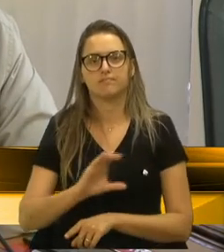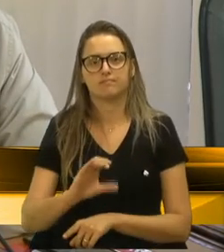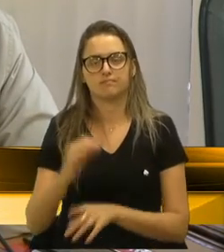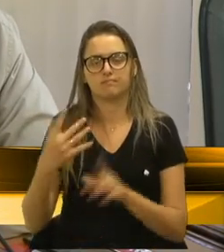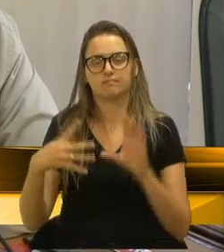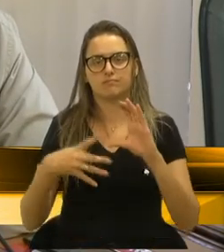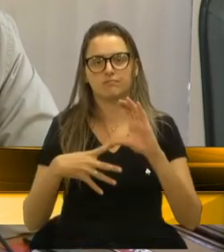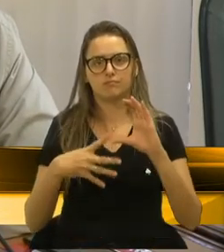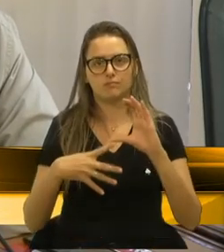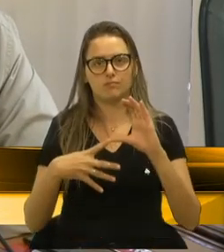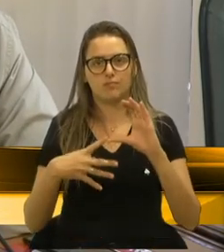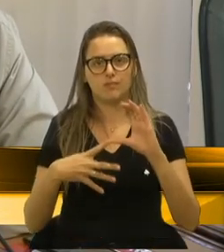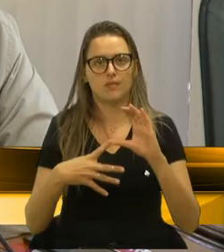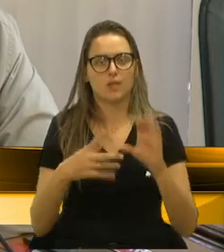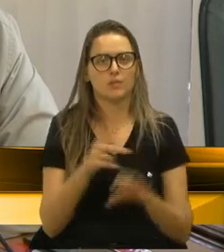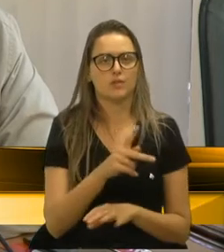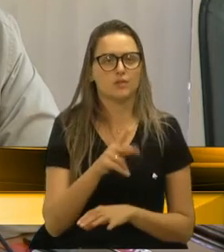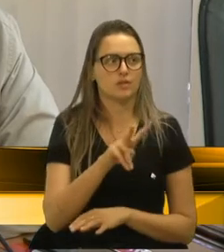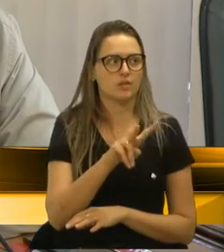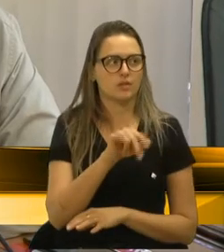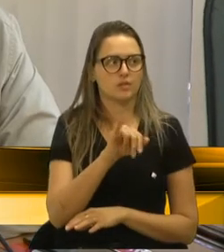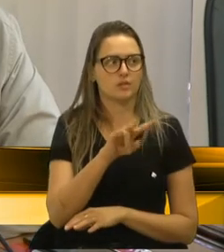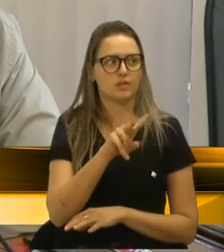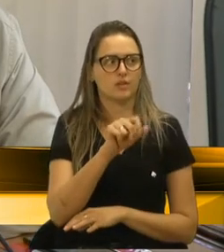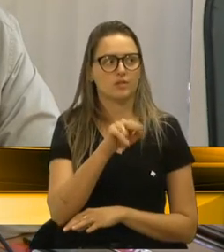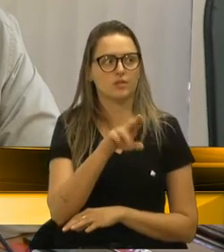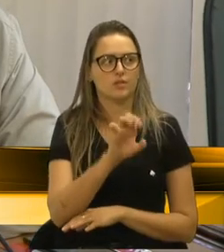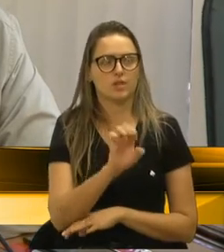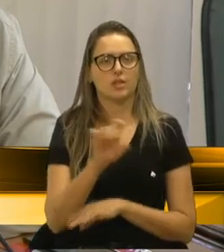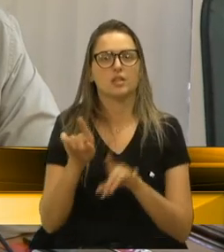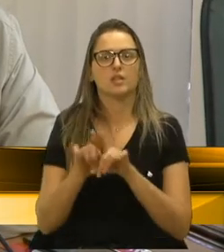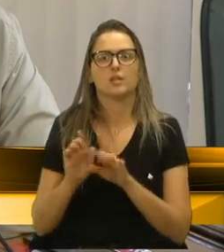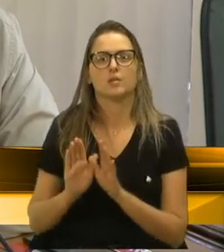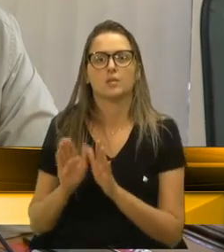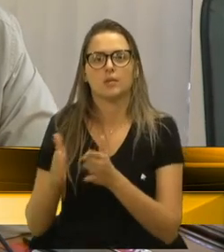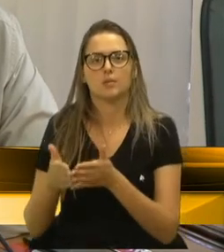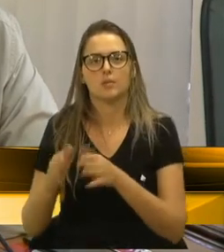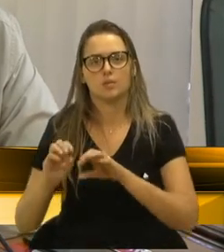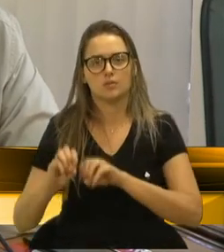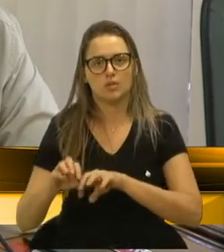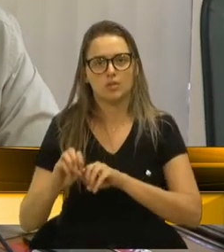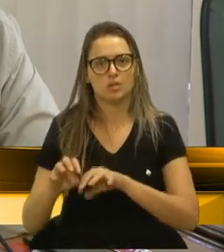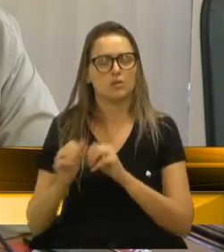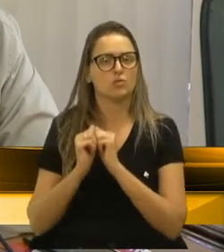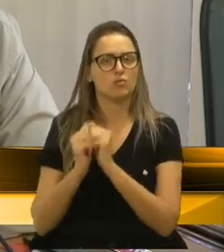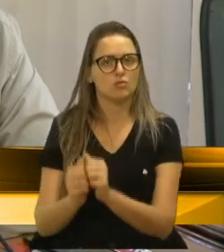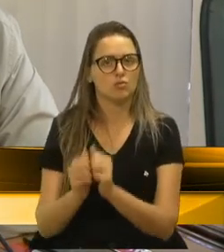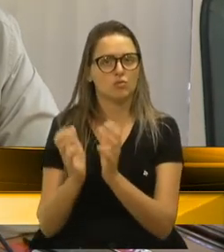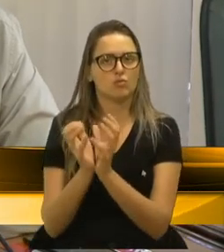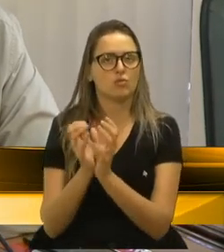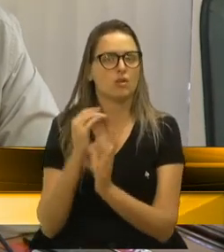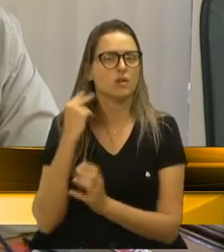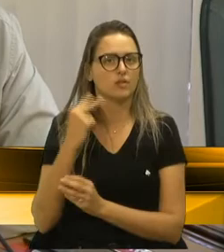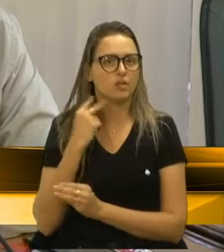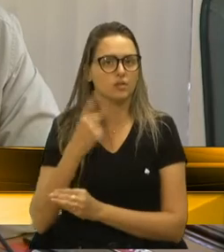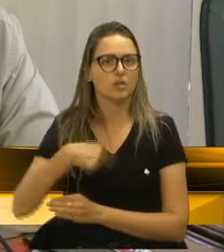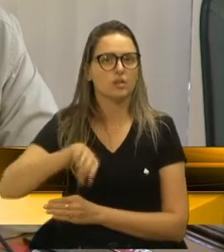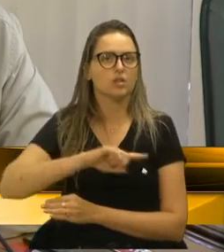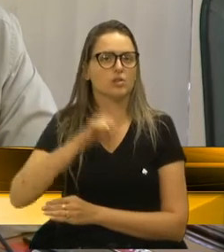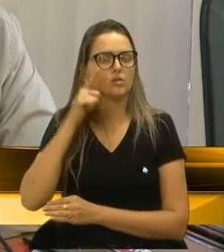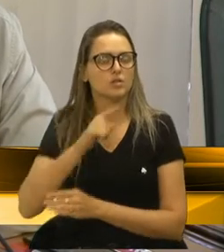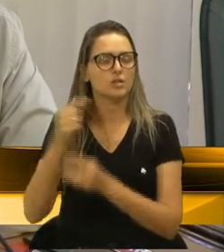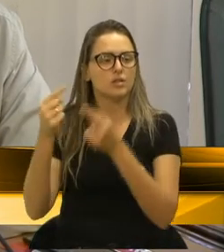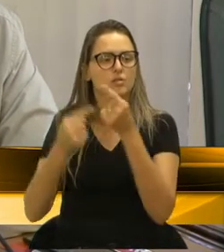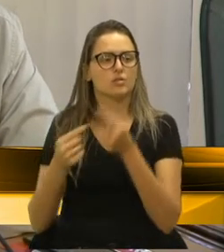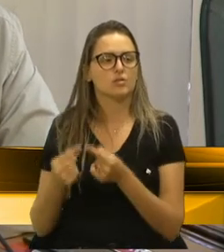quarta CRE, a professora Viviane, para que, também, a comissão de Educação, junto com os colegas vereadores, nós possamos, então, discutir também